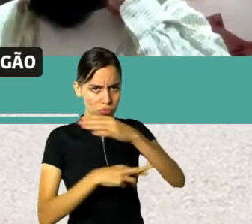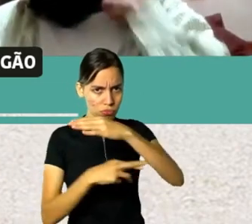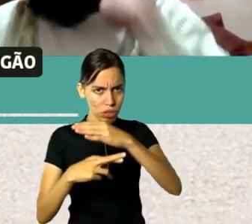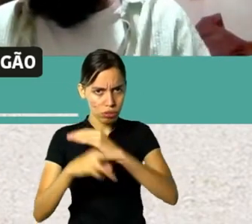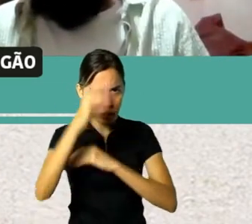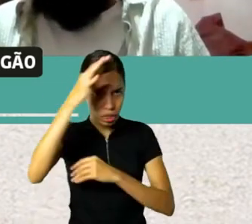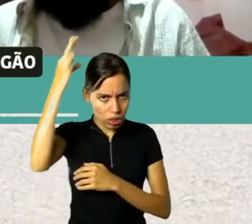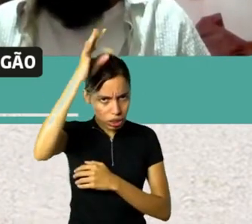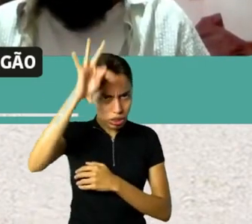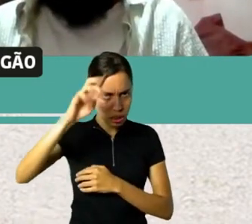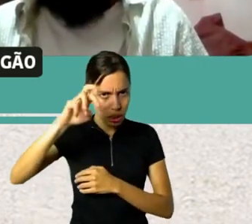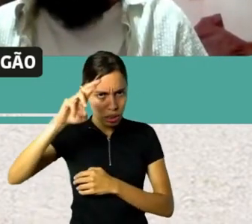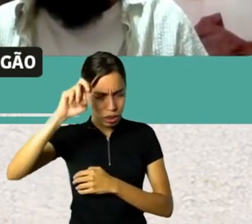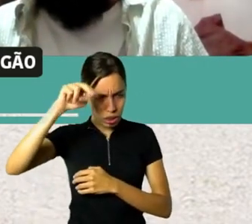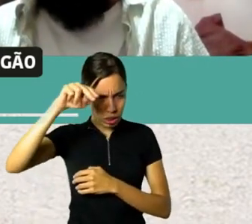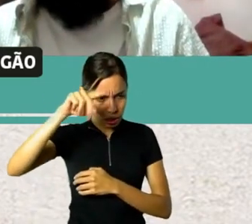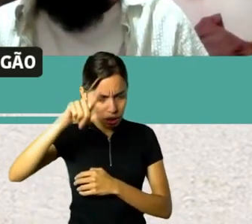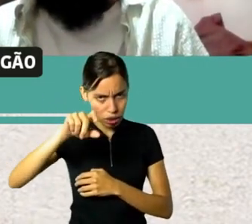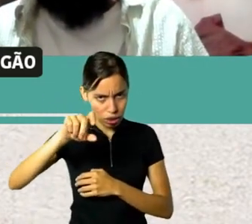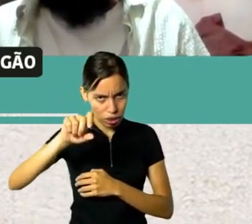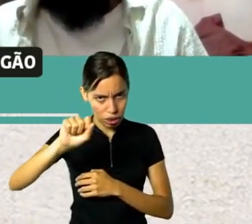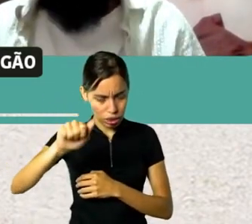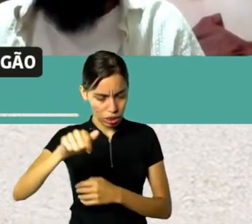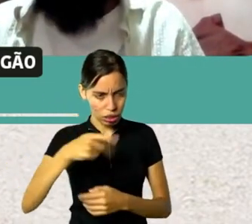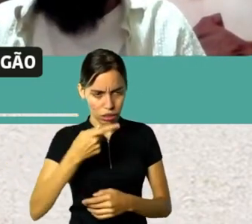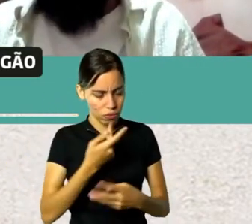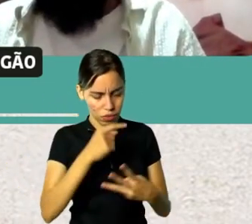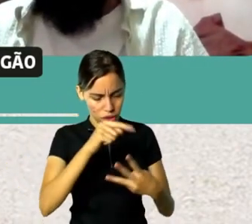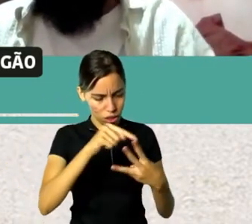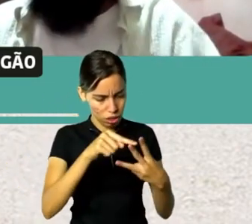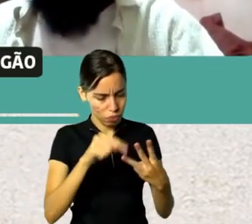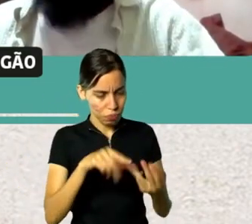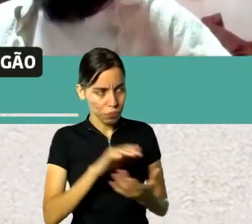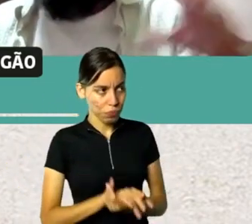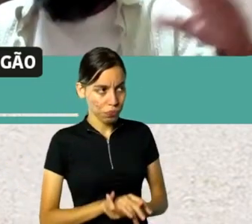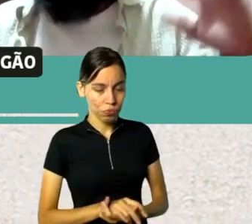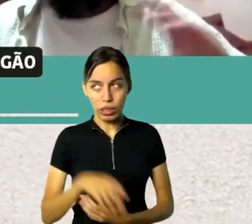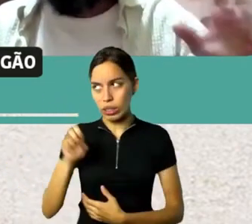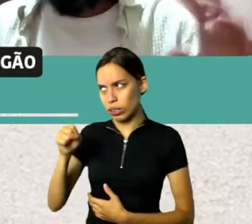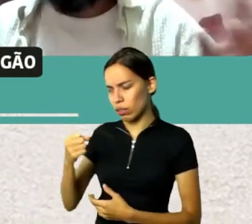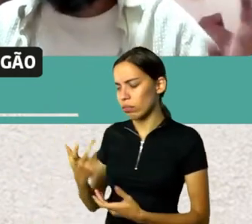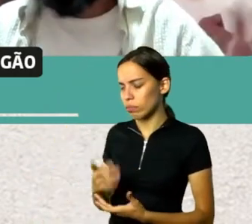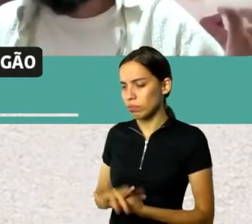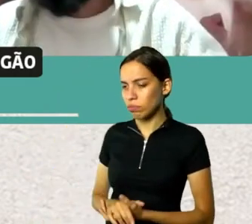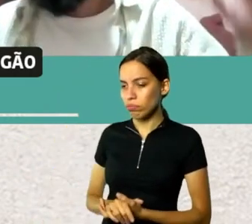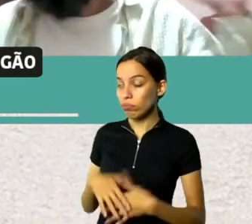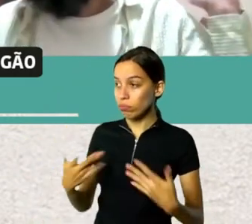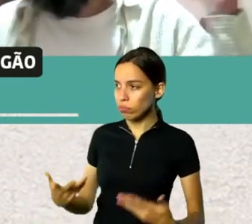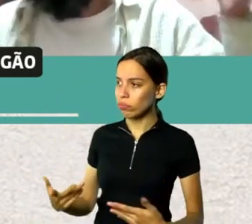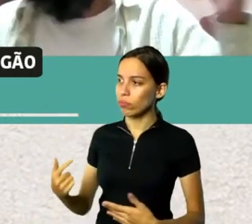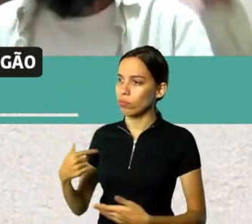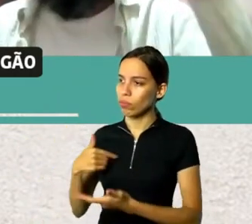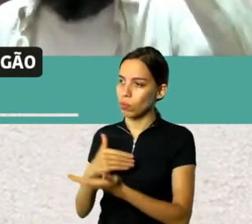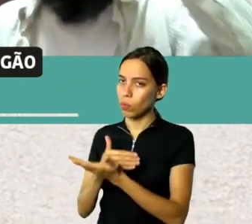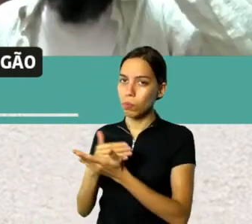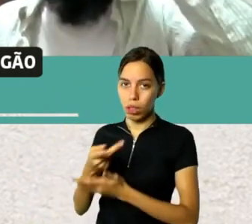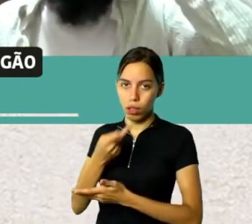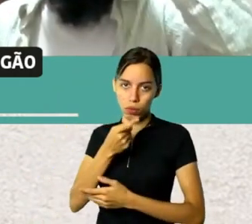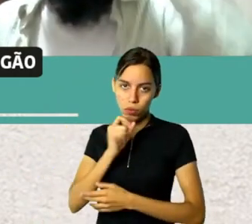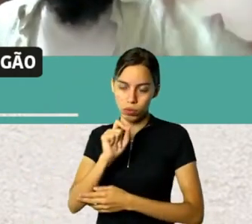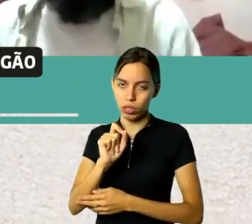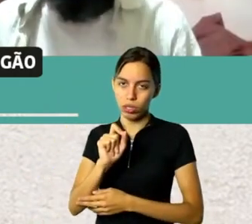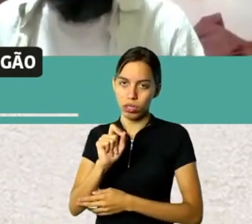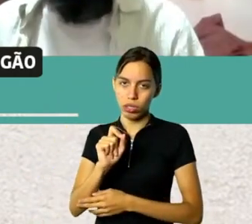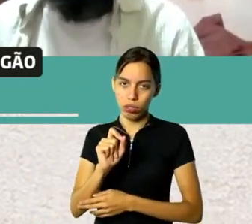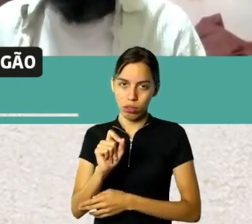Aí o livro, ele começa falando do presente e o passado, passa o viaduto como a linha do tempo,